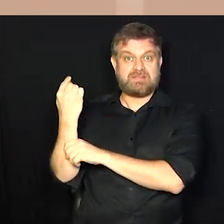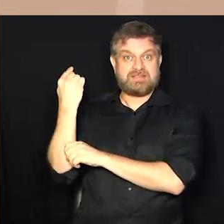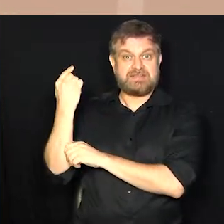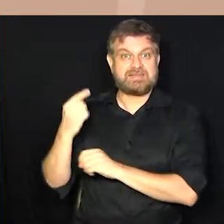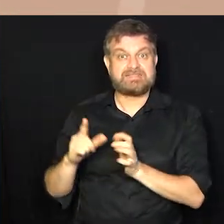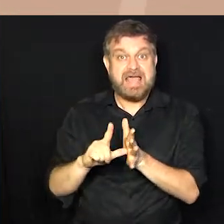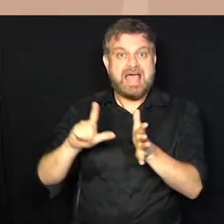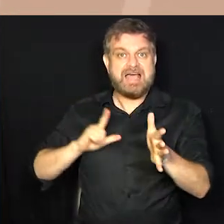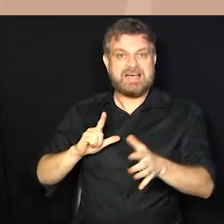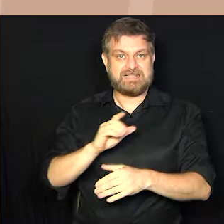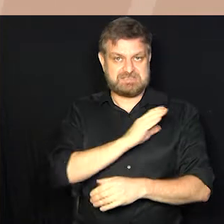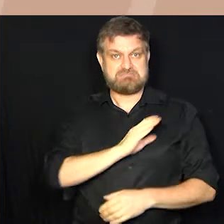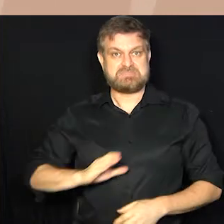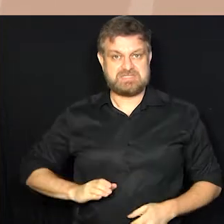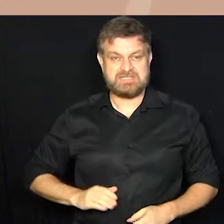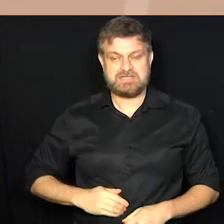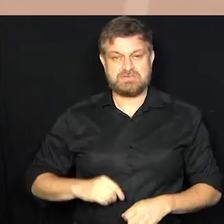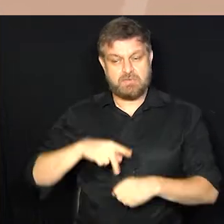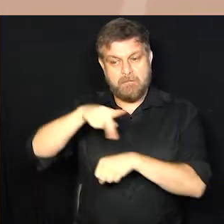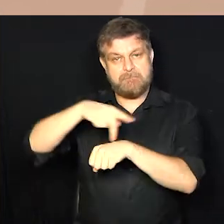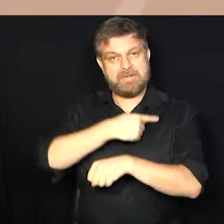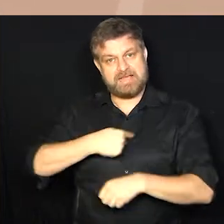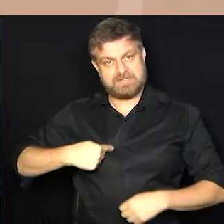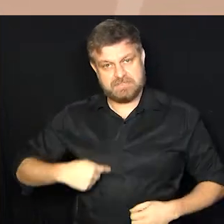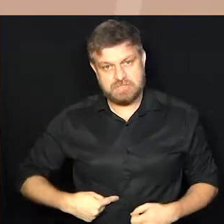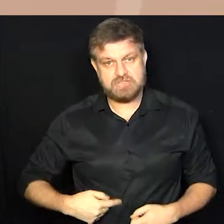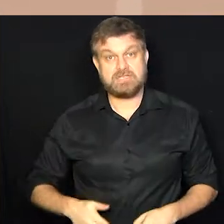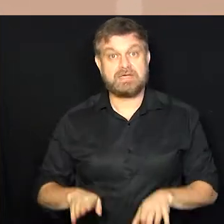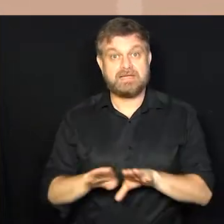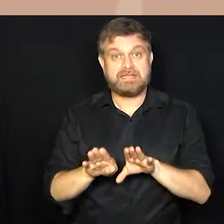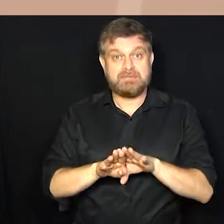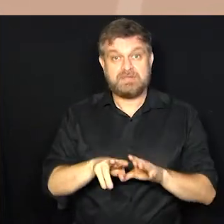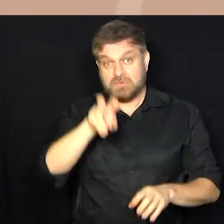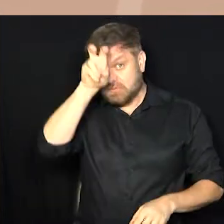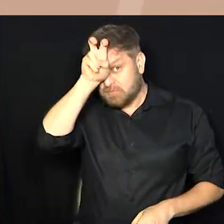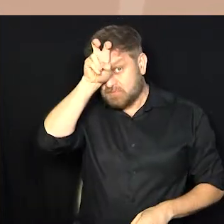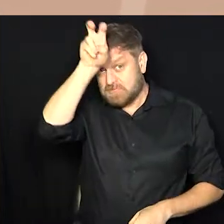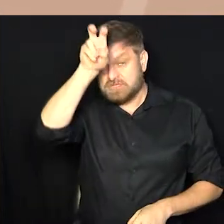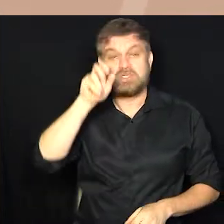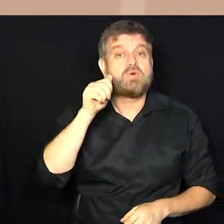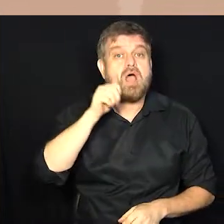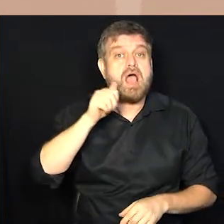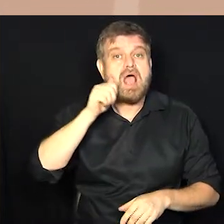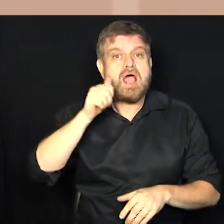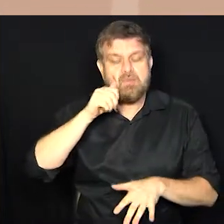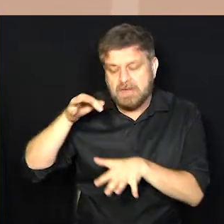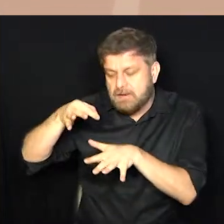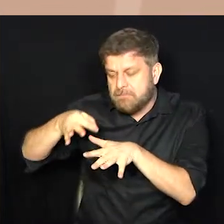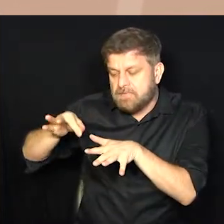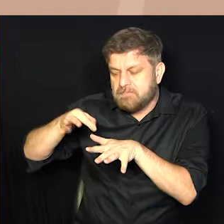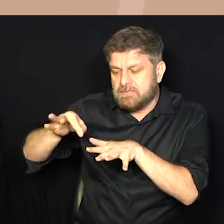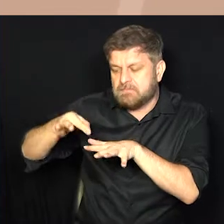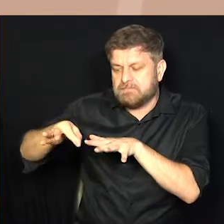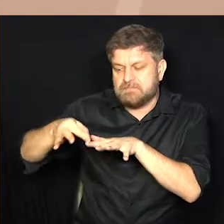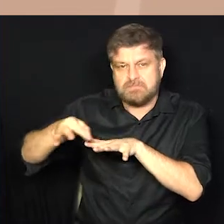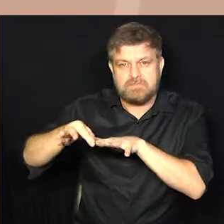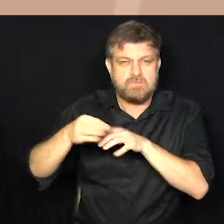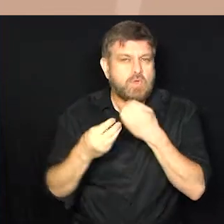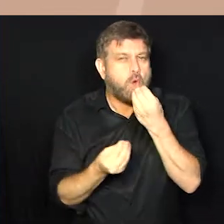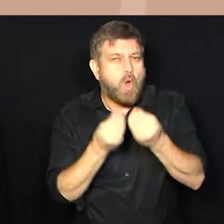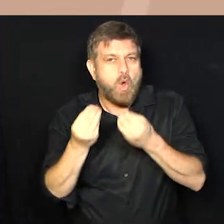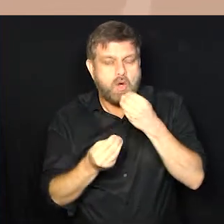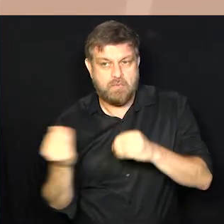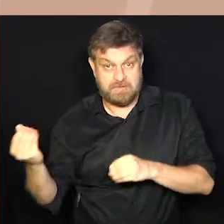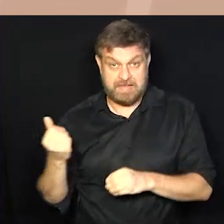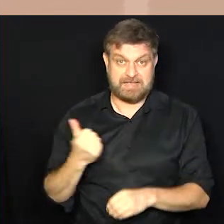China. E 3.500 a 3.100 antes de Cristo no Egito, as egípcias tingiam as unhas. Bom, naquela época